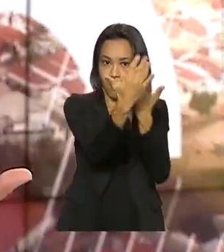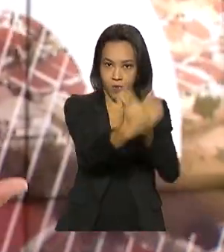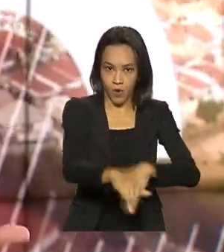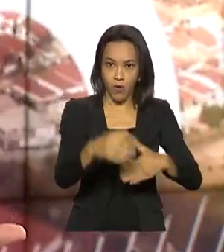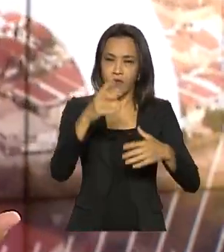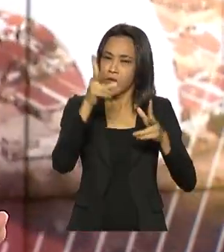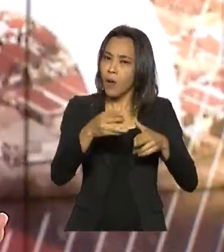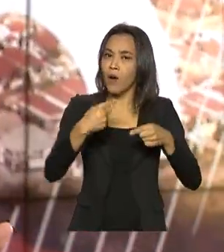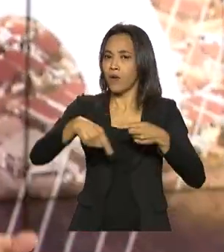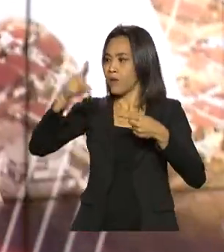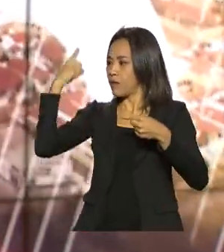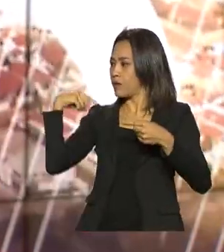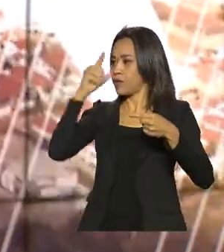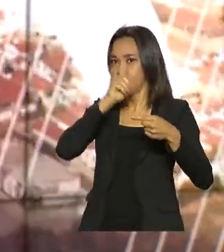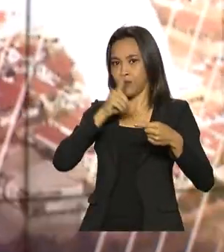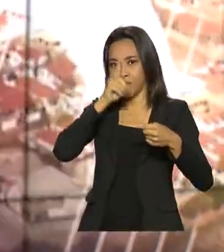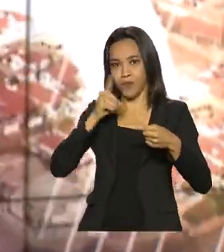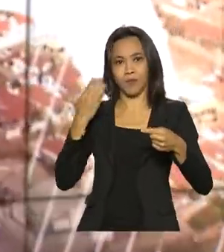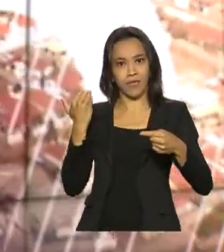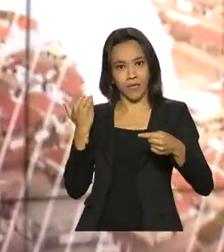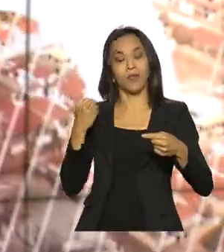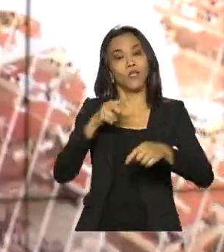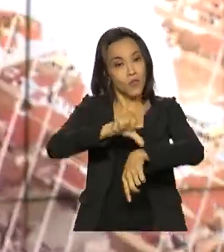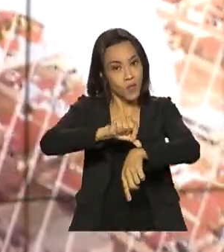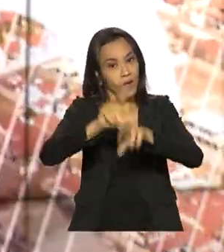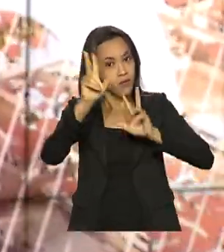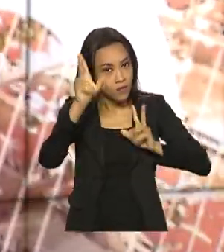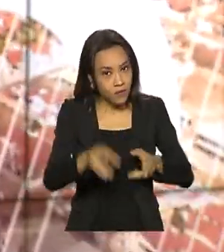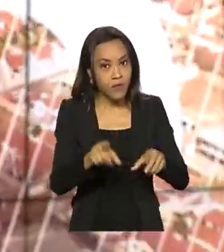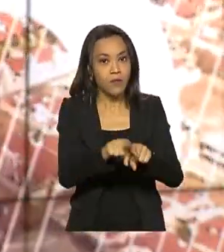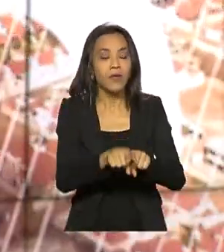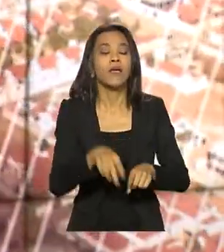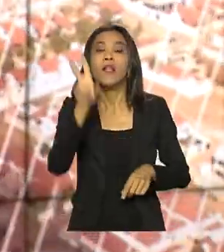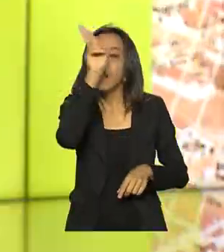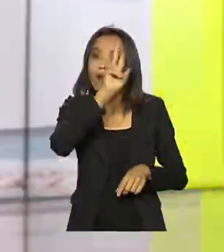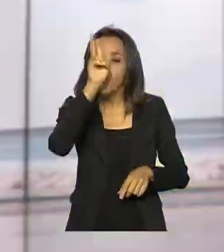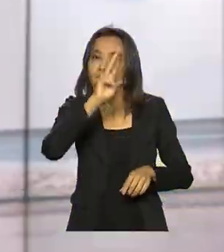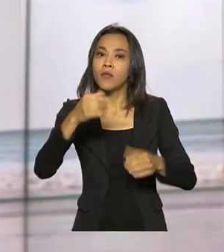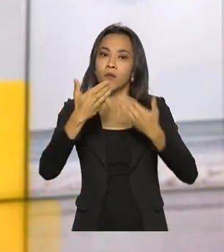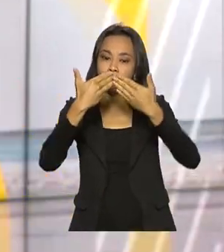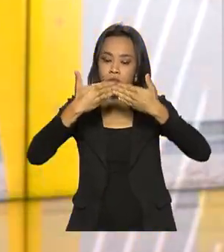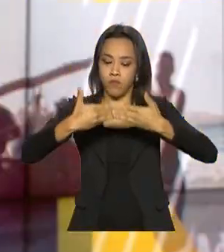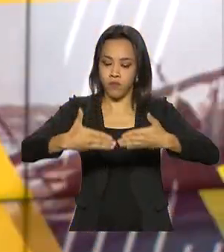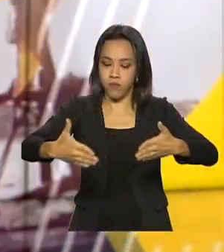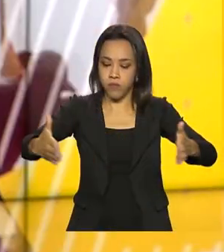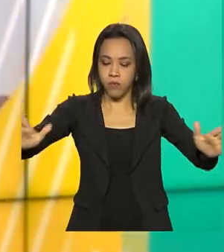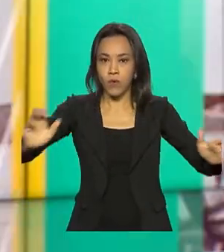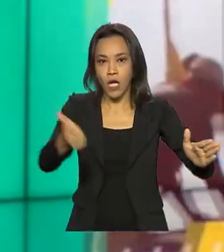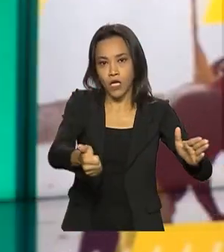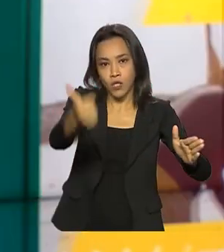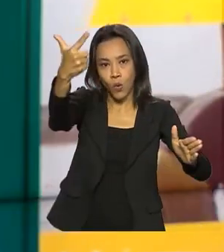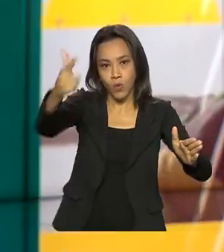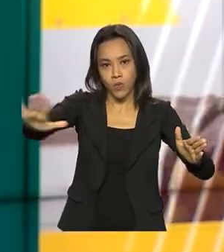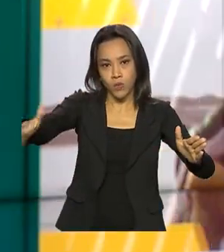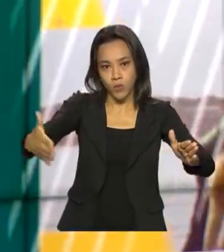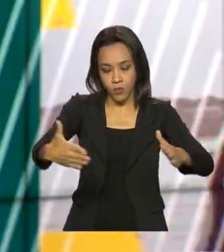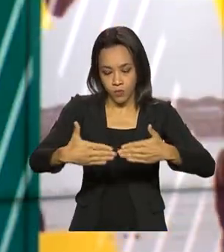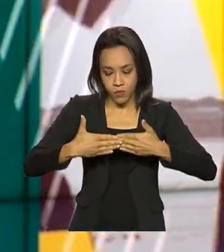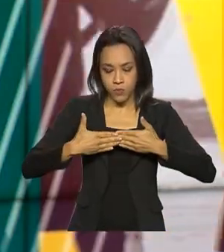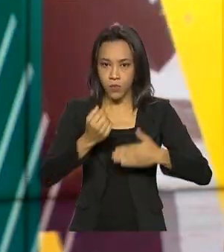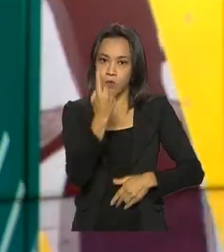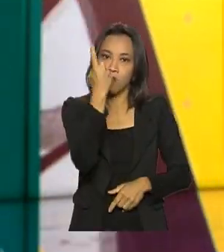foi domingo passado, dia 21, e os horários também. Lembrando que os portões abrem ao meio-dia e fecham a uma da